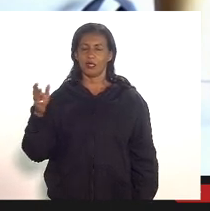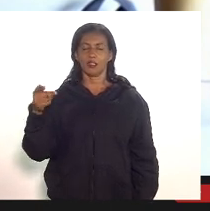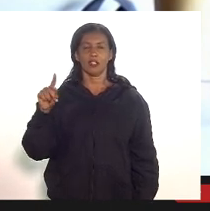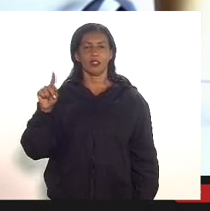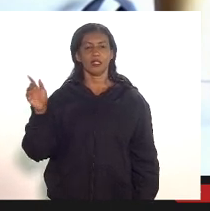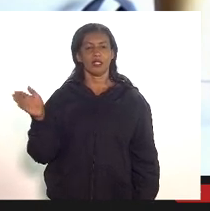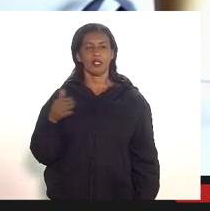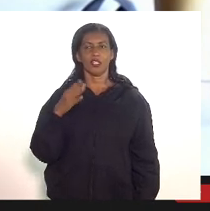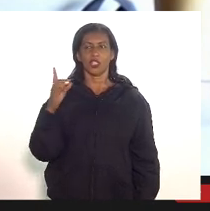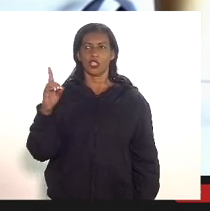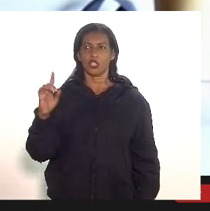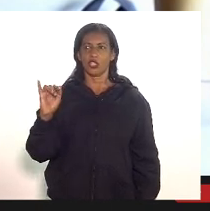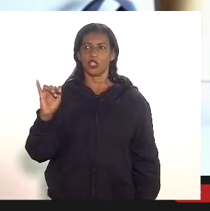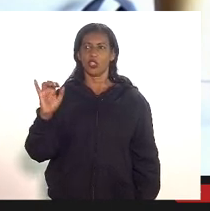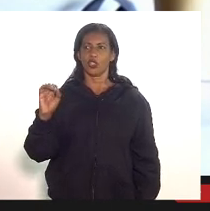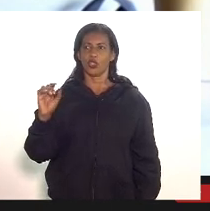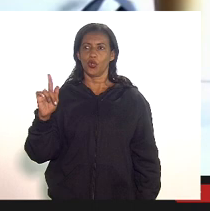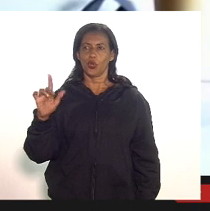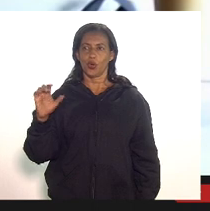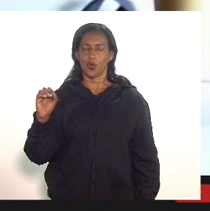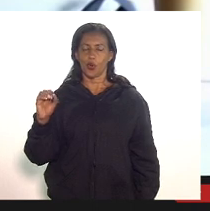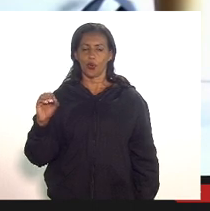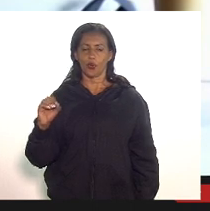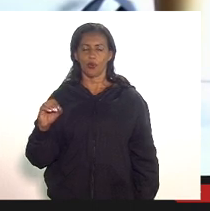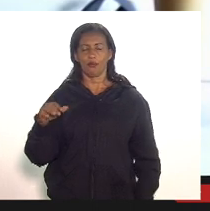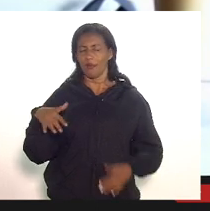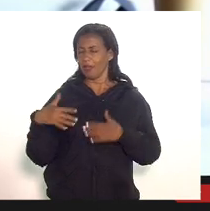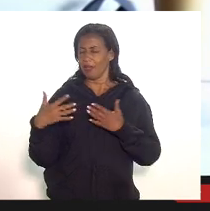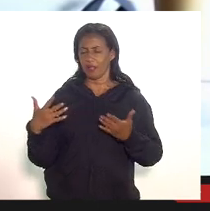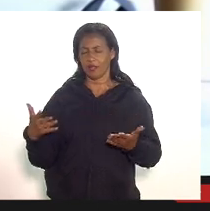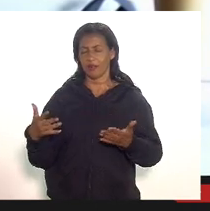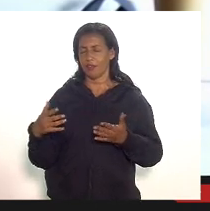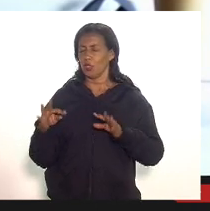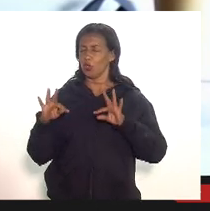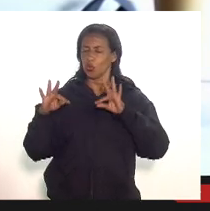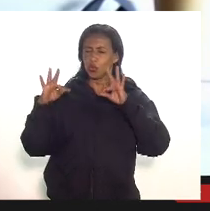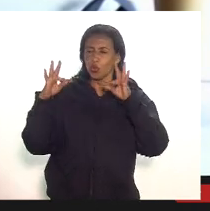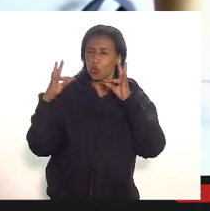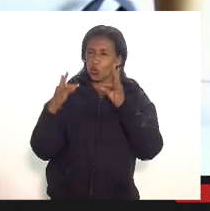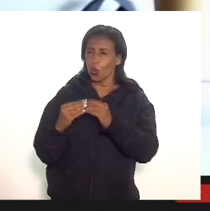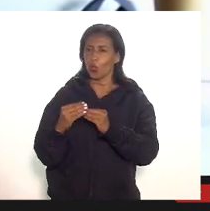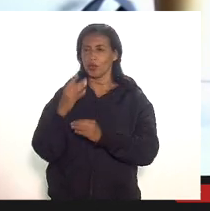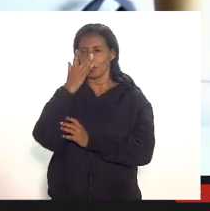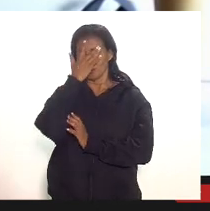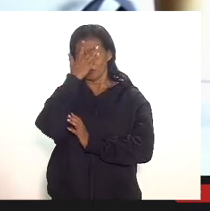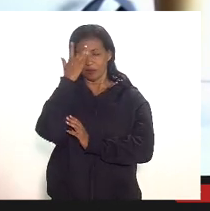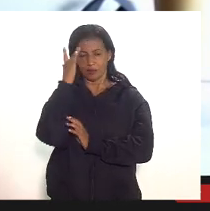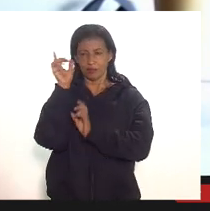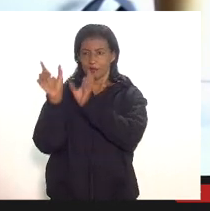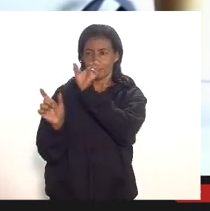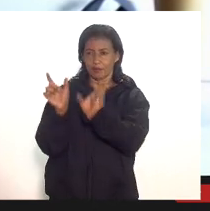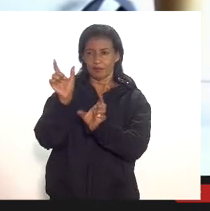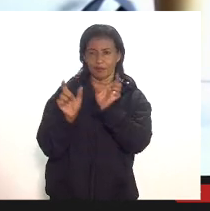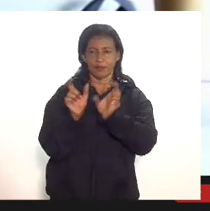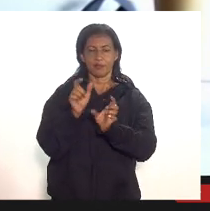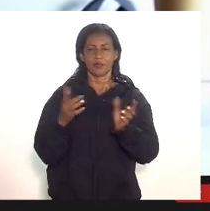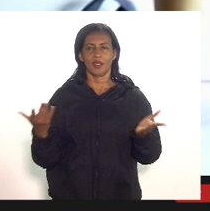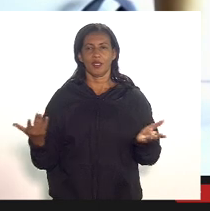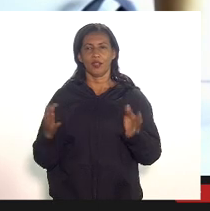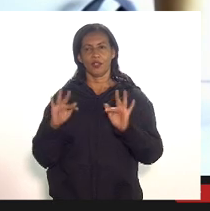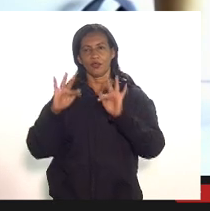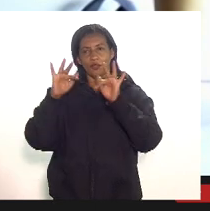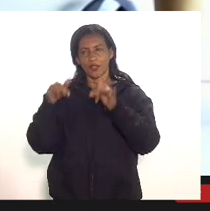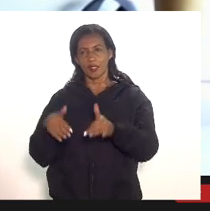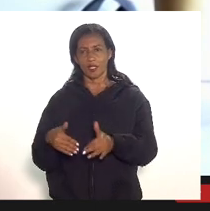do Diogo Manhãs enfim de todas e todos e dou por encerrada a